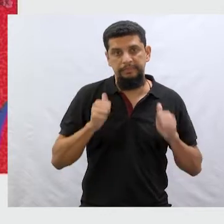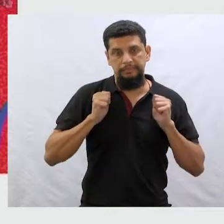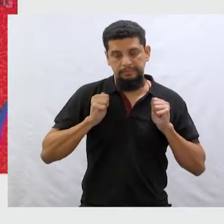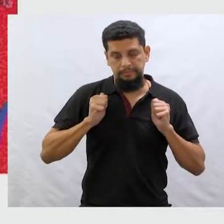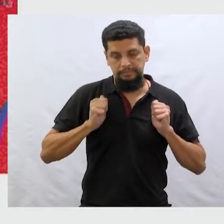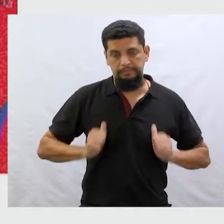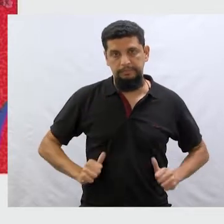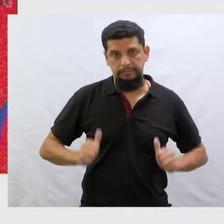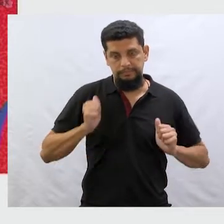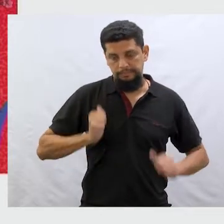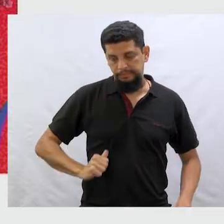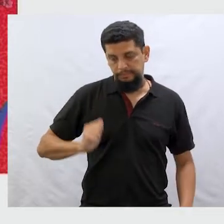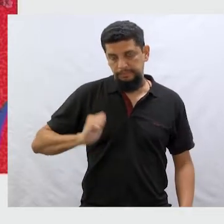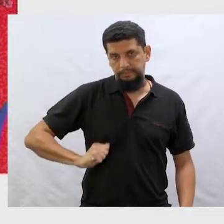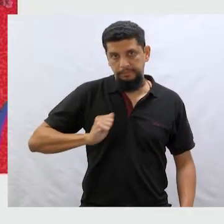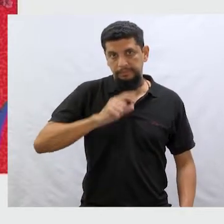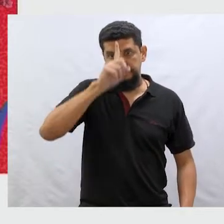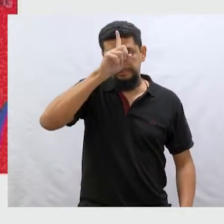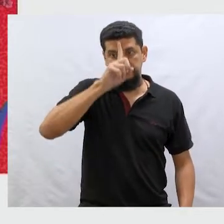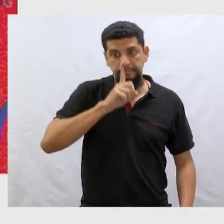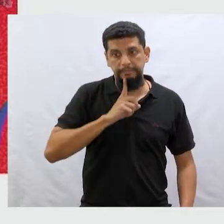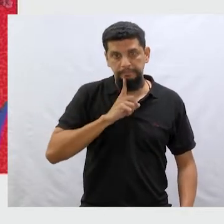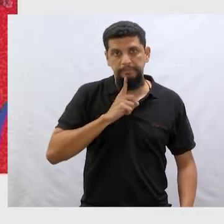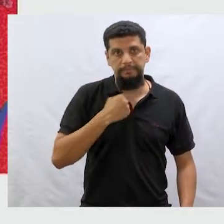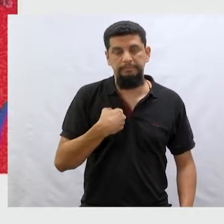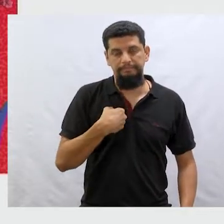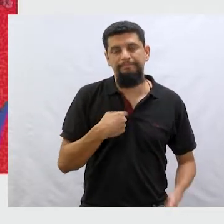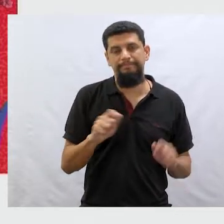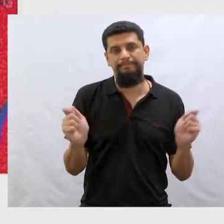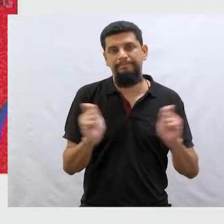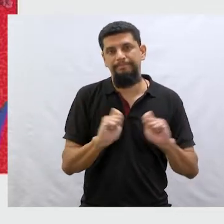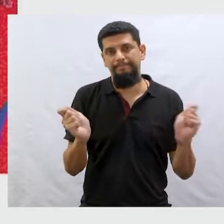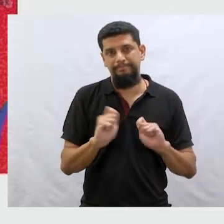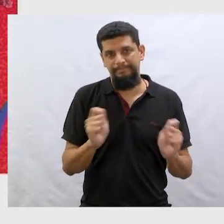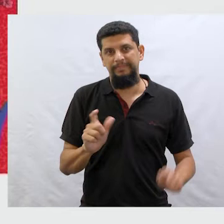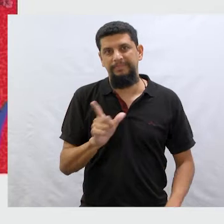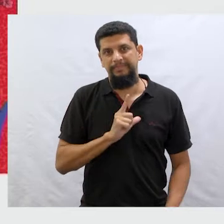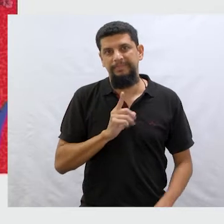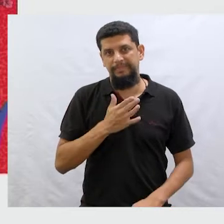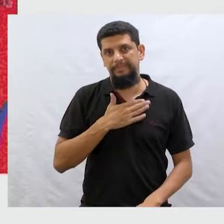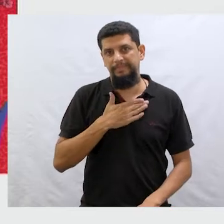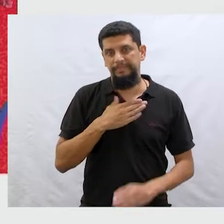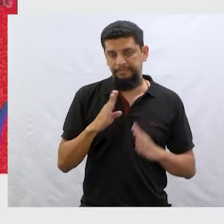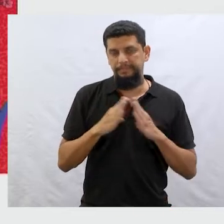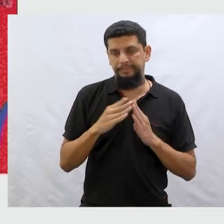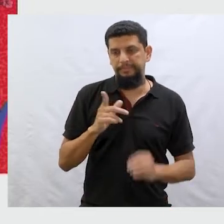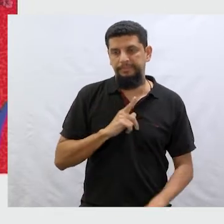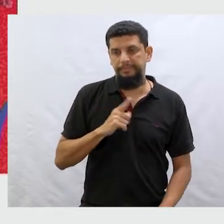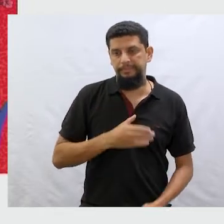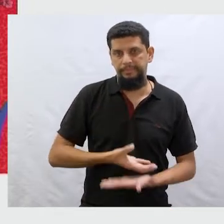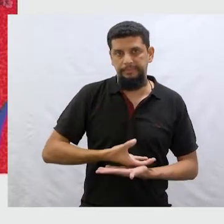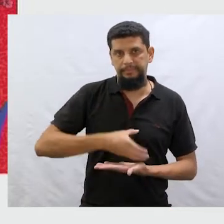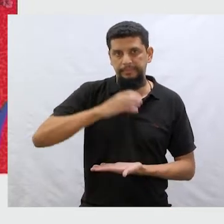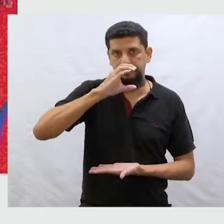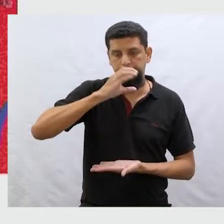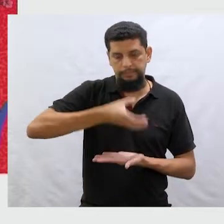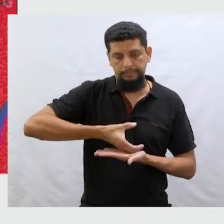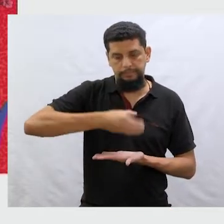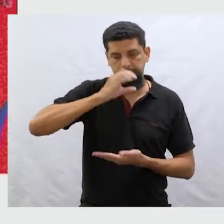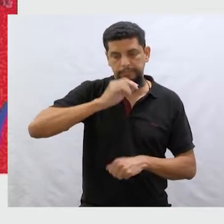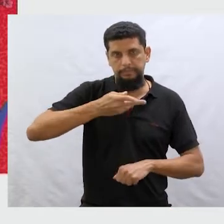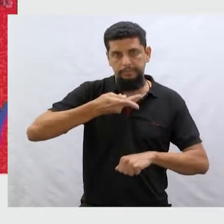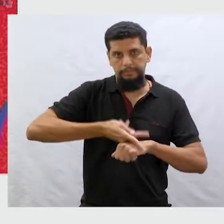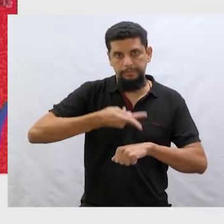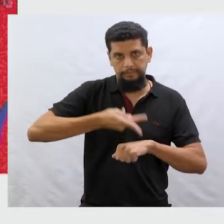Bolsa Amarela, de Lígia Bojunga. Que eu também adoro. Também tenho em casa esse. E o Caneco de Prata,